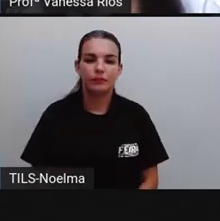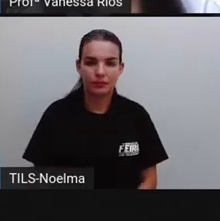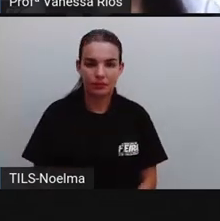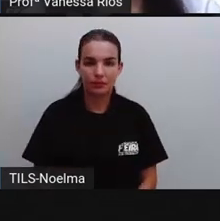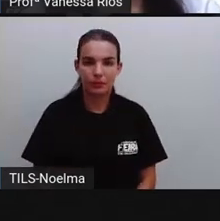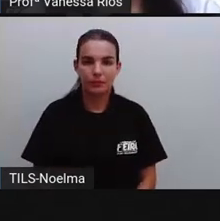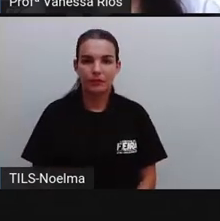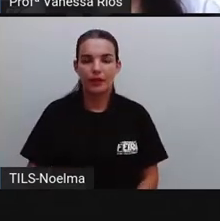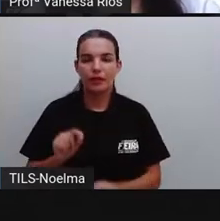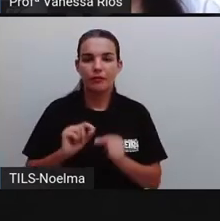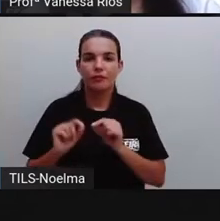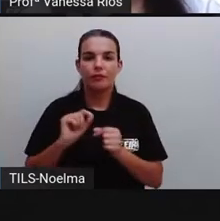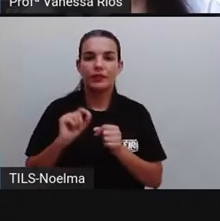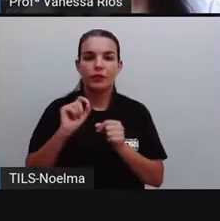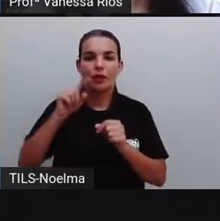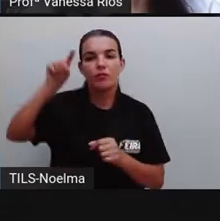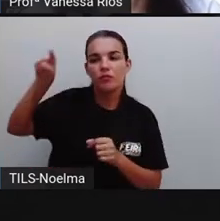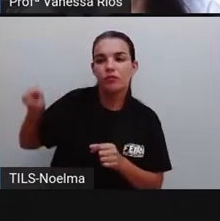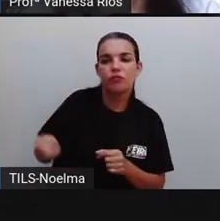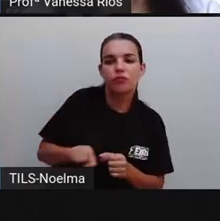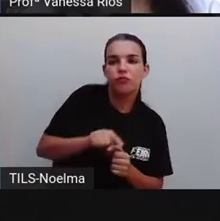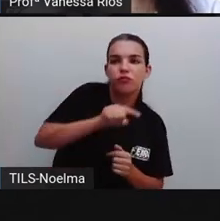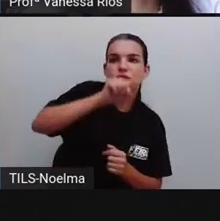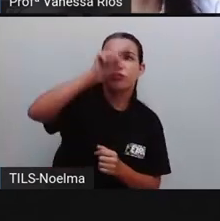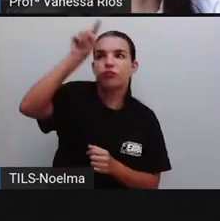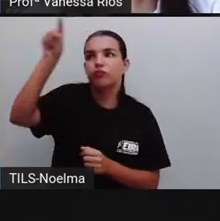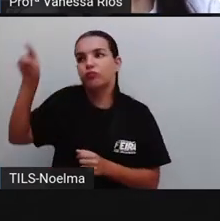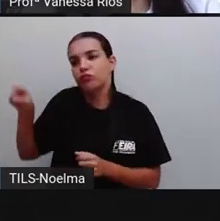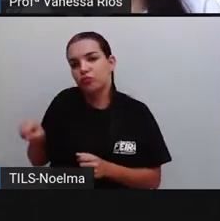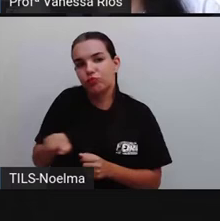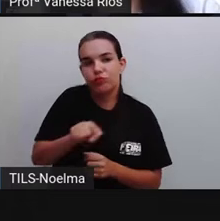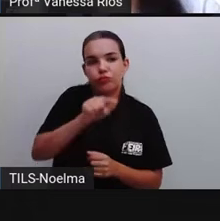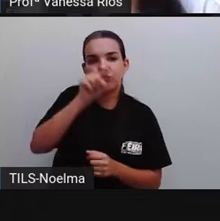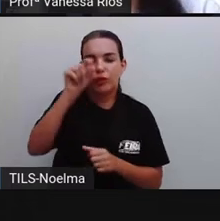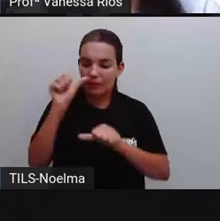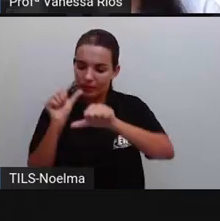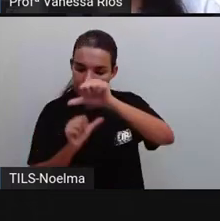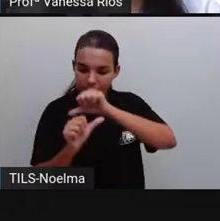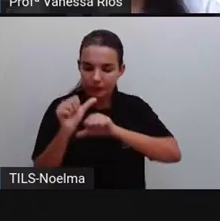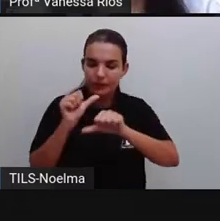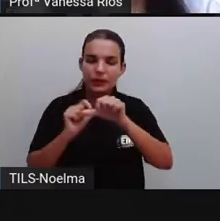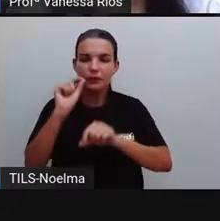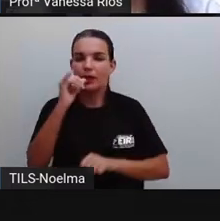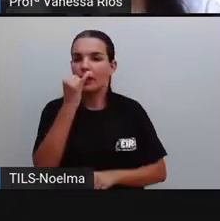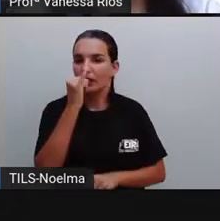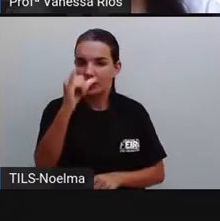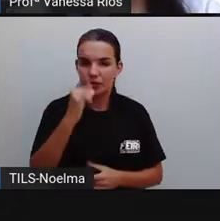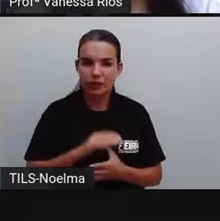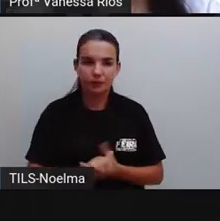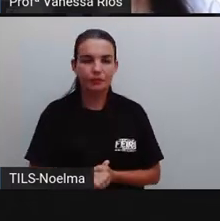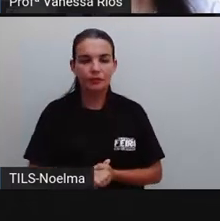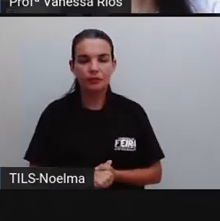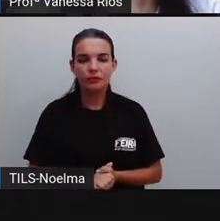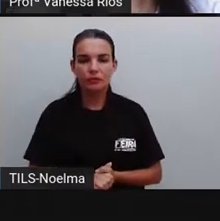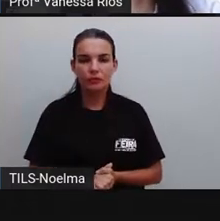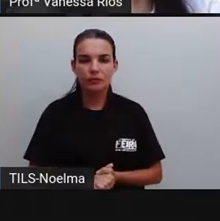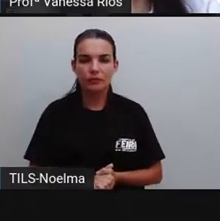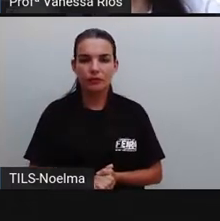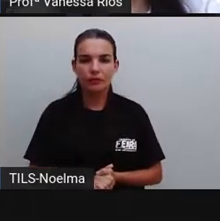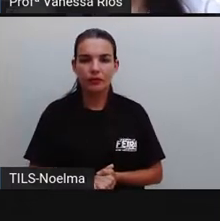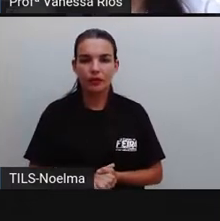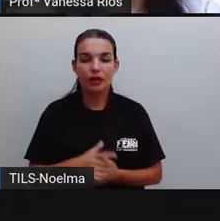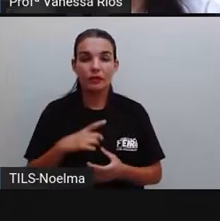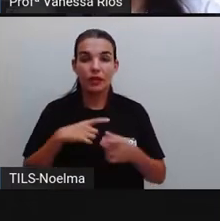energia aí de movimento é transformada em energia elétrica. E aí existem aí